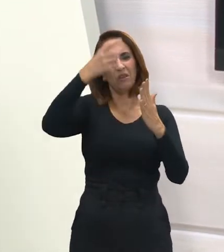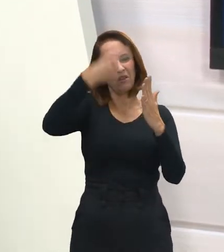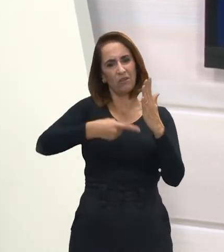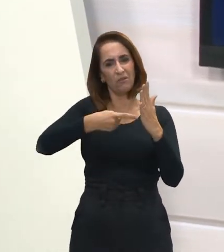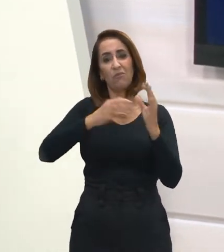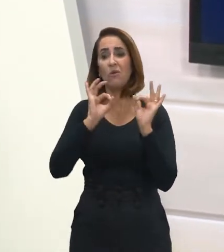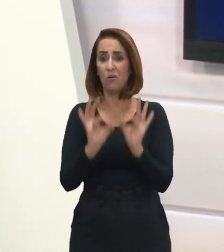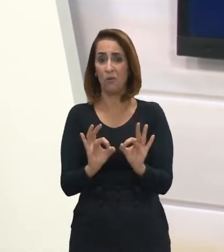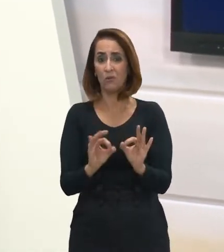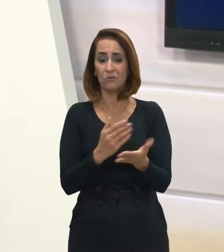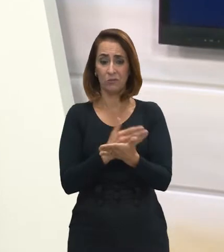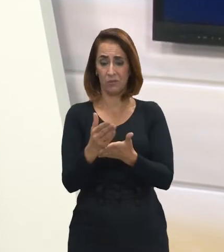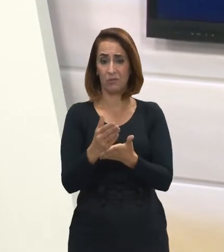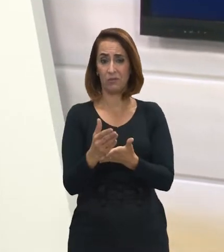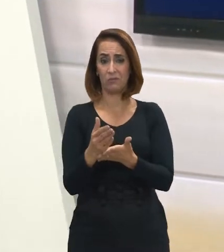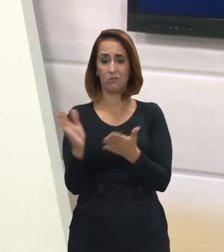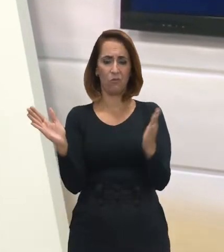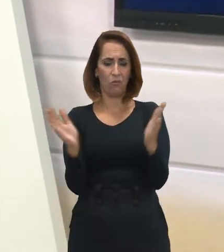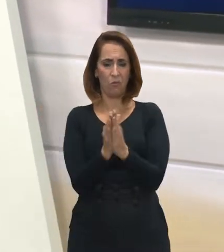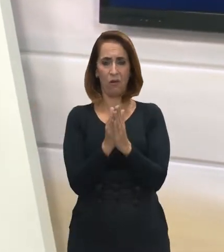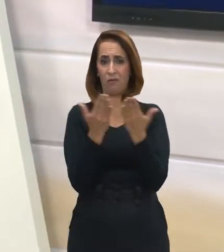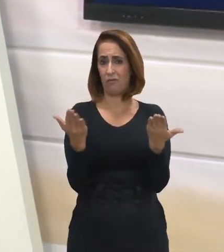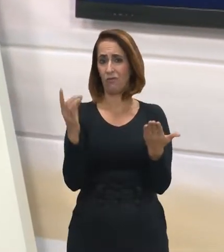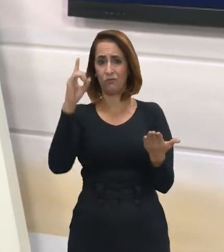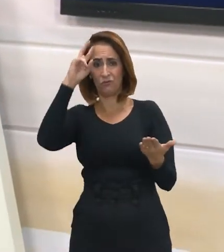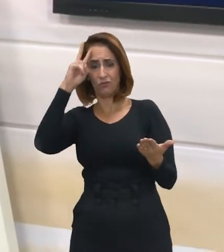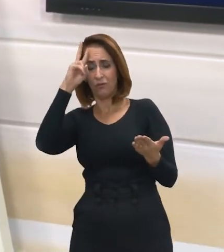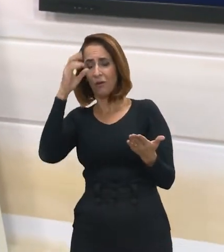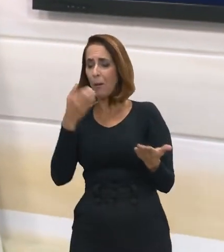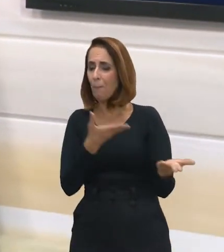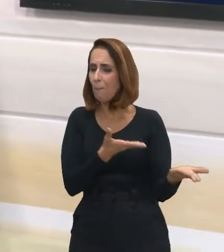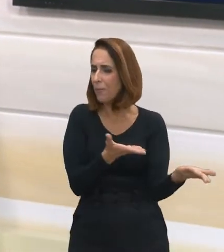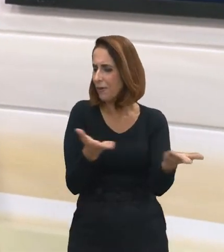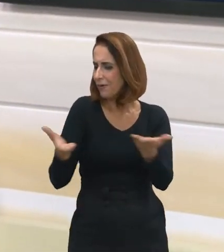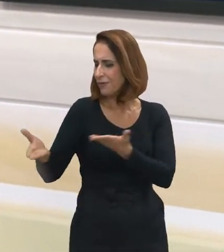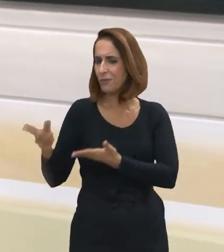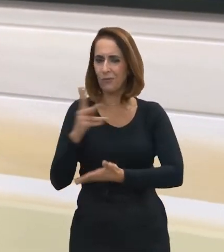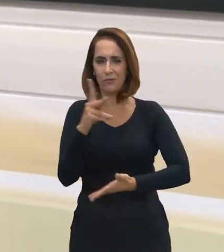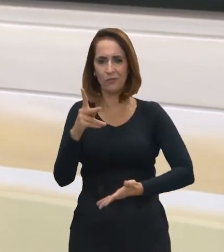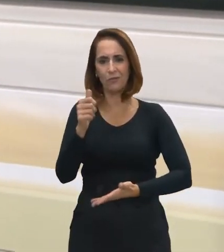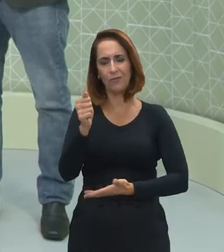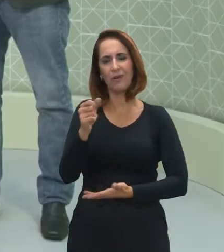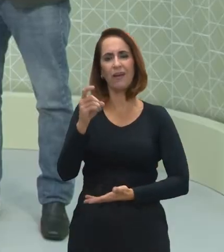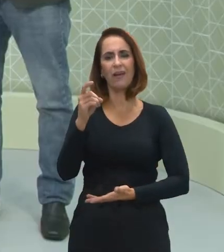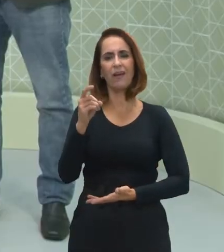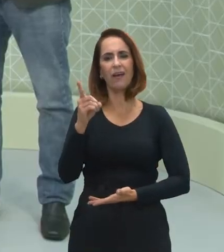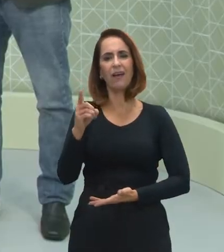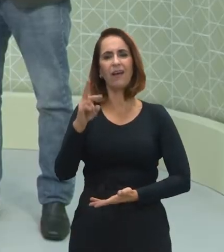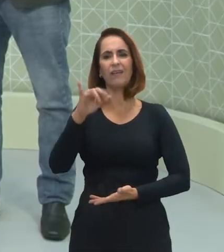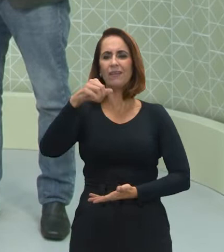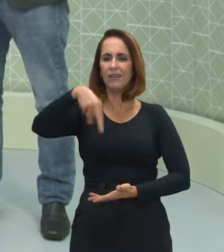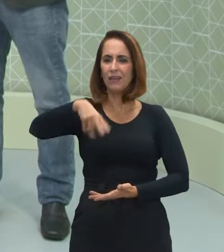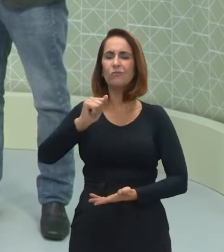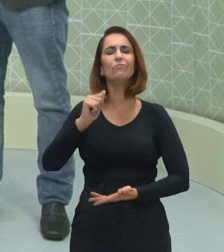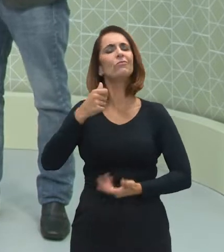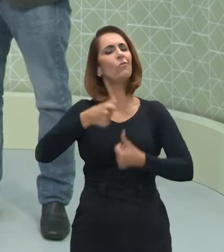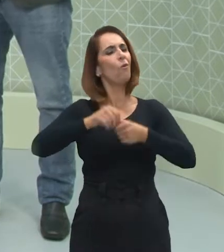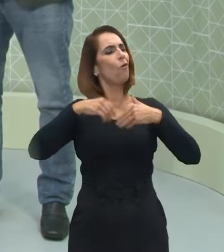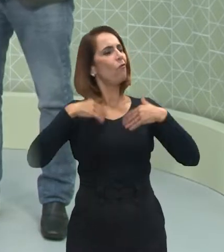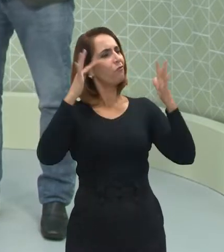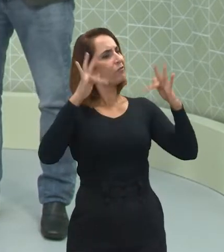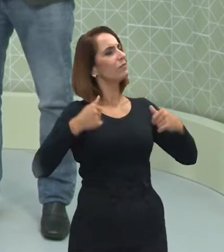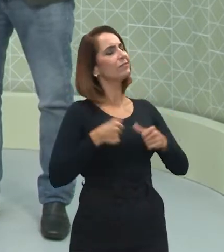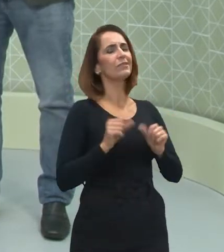iniciamos hoje com o caderno de História. Seja bem-vindo, professor Adriano Campos. É uma satisfação muito grande estar aqui.